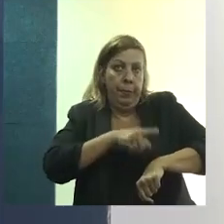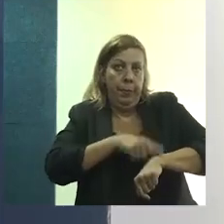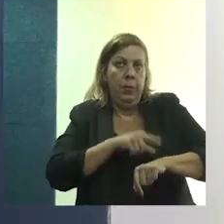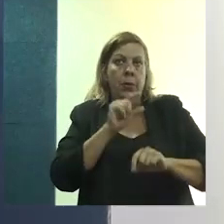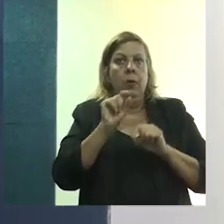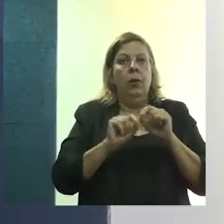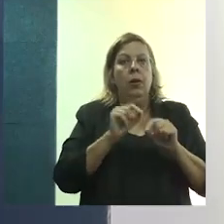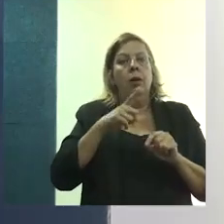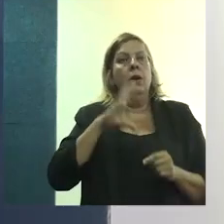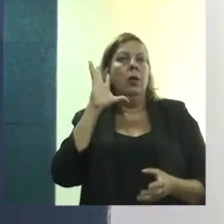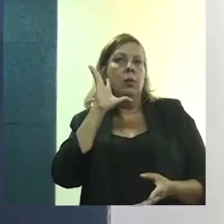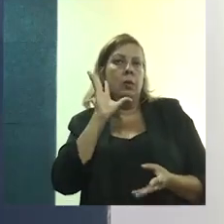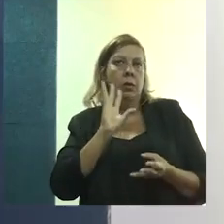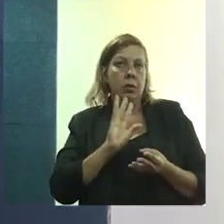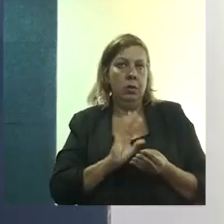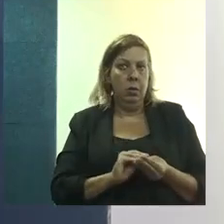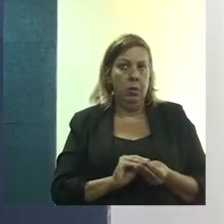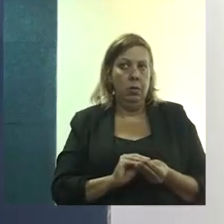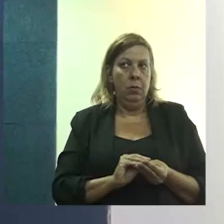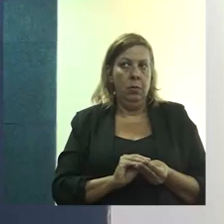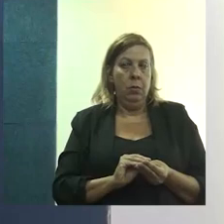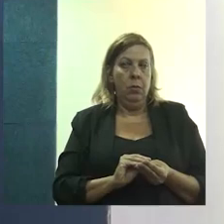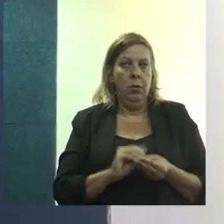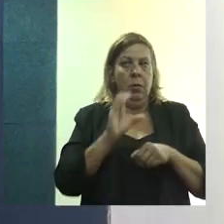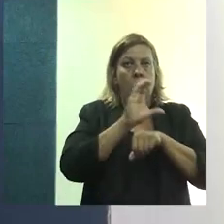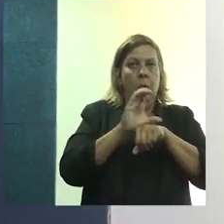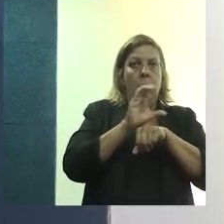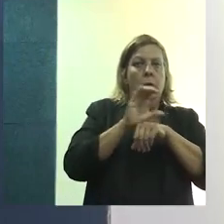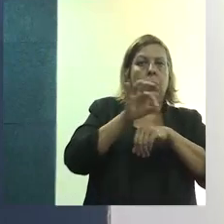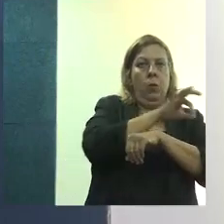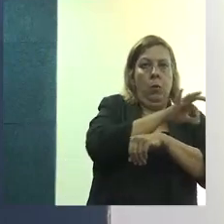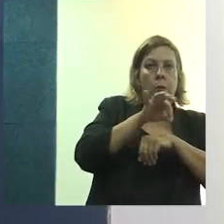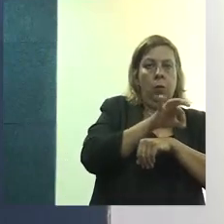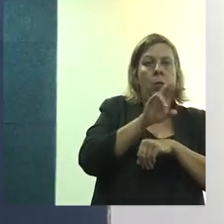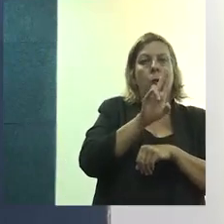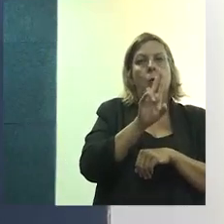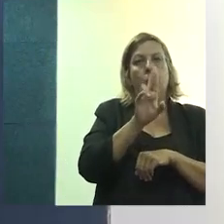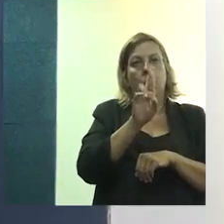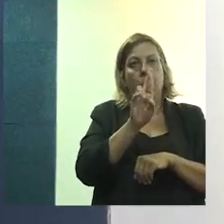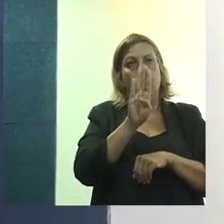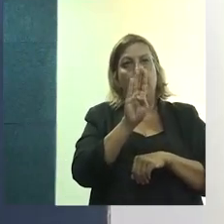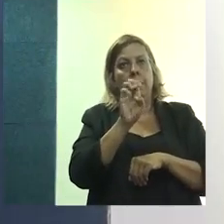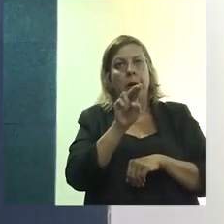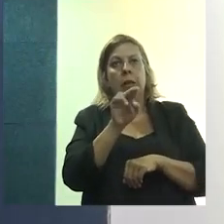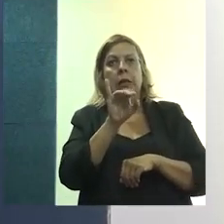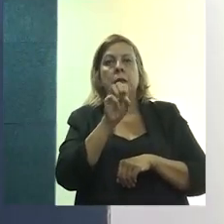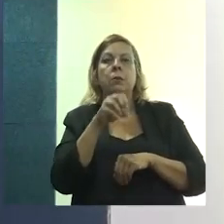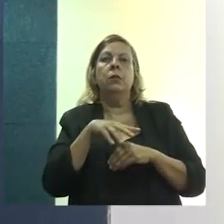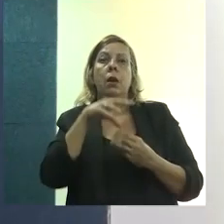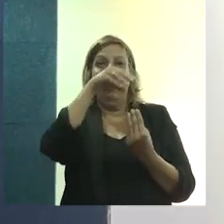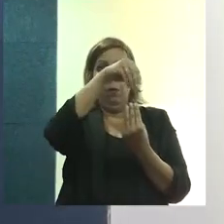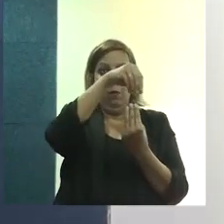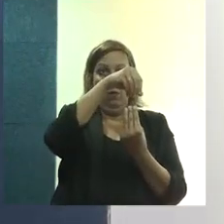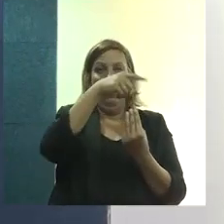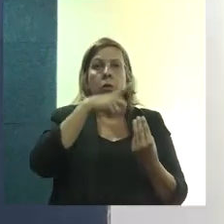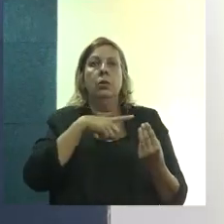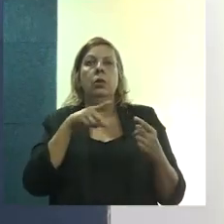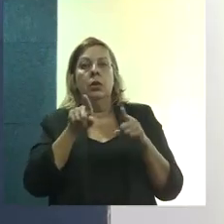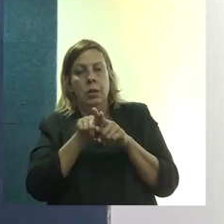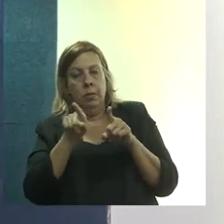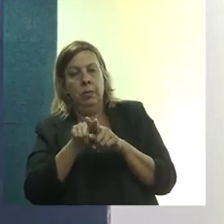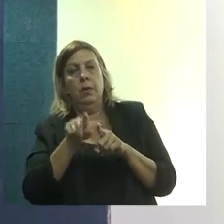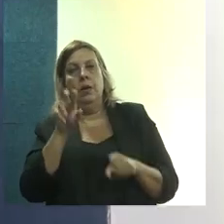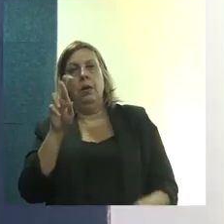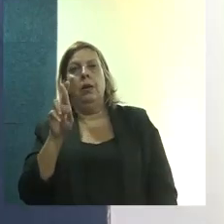Esse momento, eu entendo, no caso do curso de arquitetura e urbanismo da UFIS, como sendo a